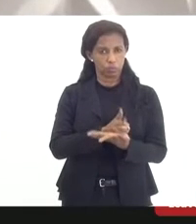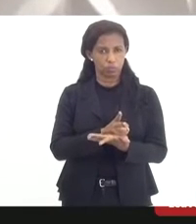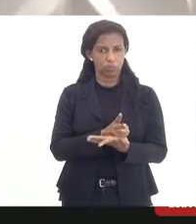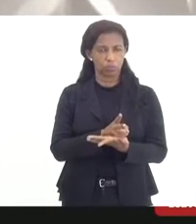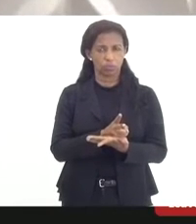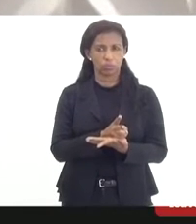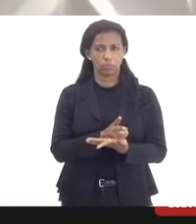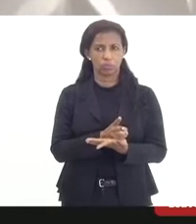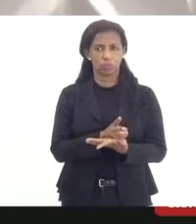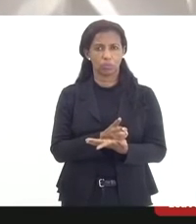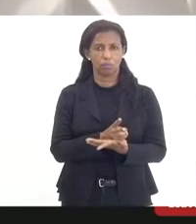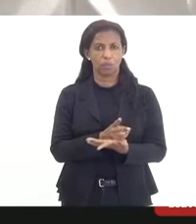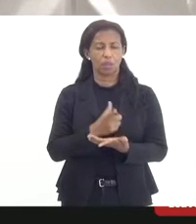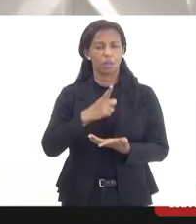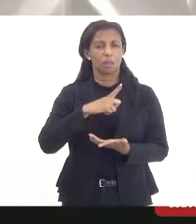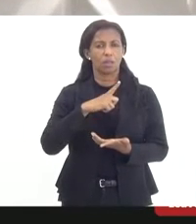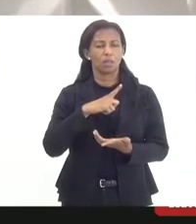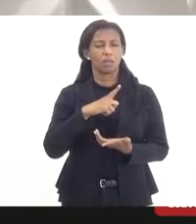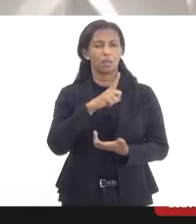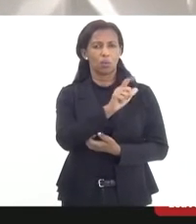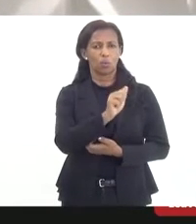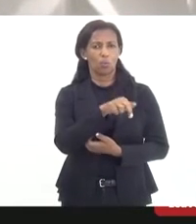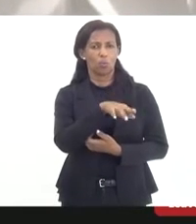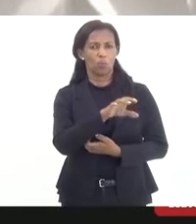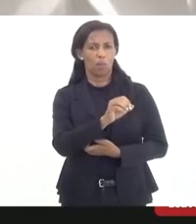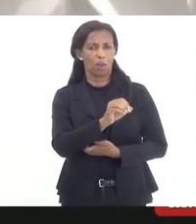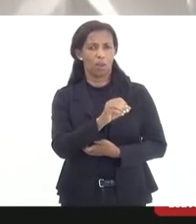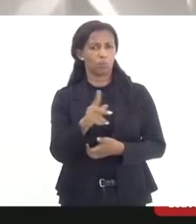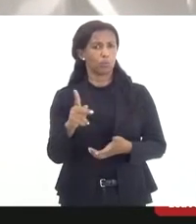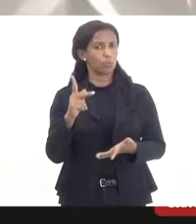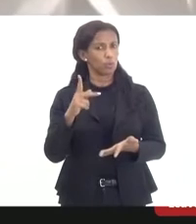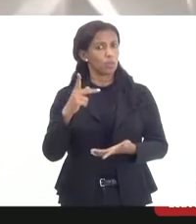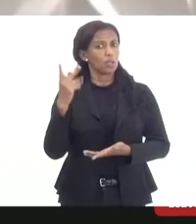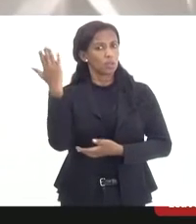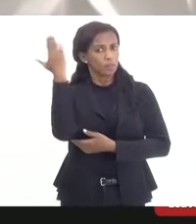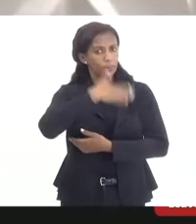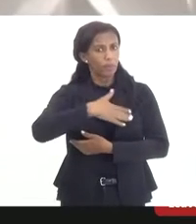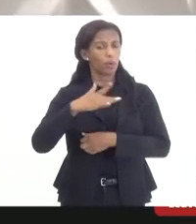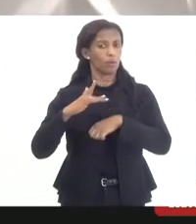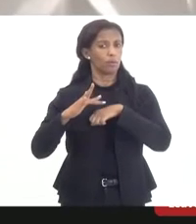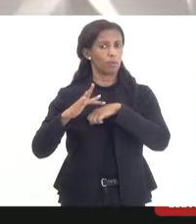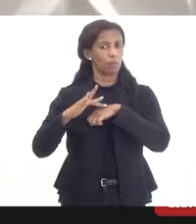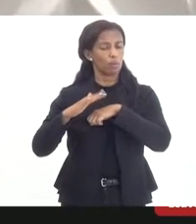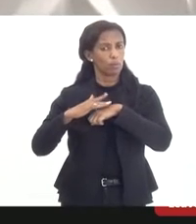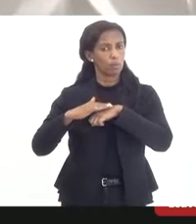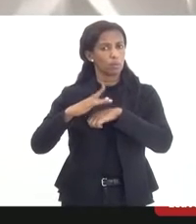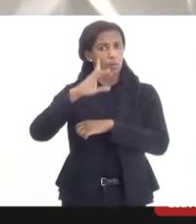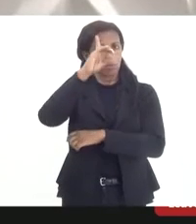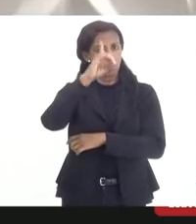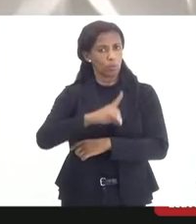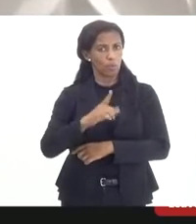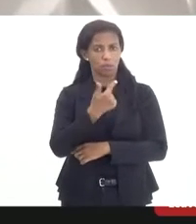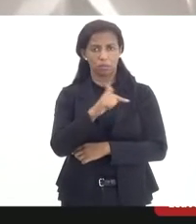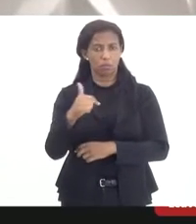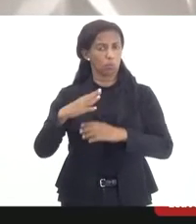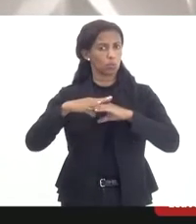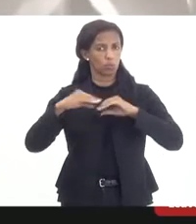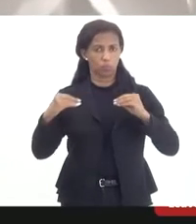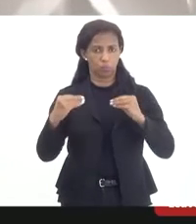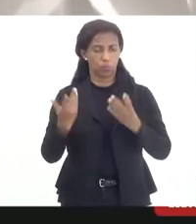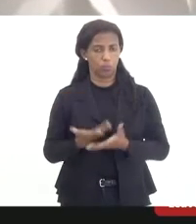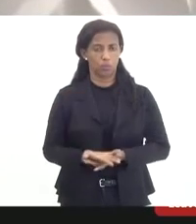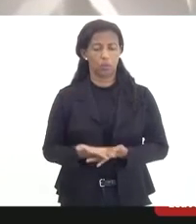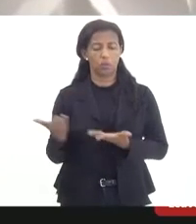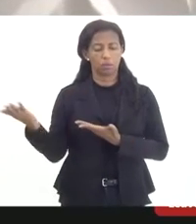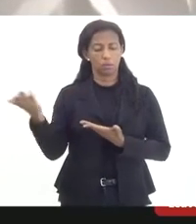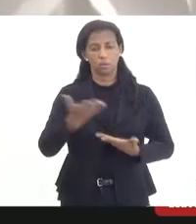a obtenção de um laudo pericial que ateste uma doença, uma deficiência irreversível. Então, vou passar